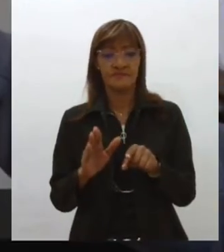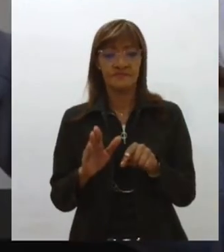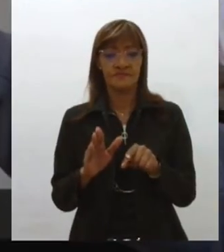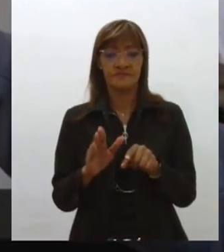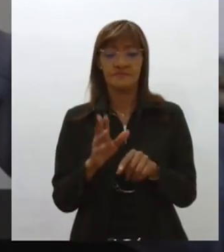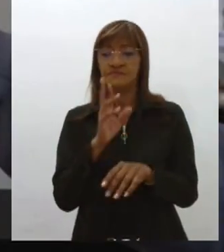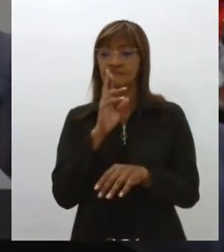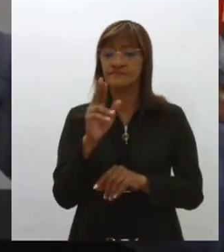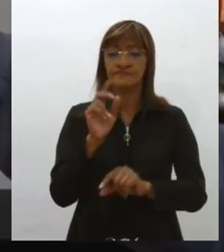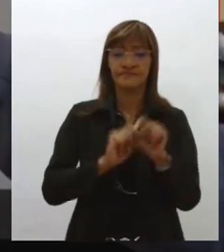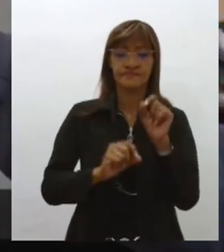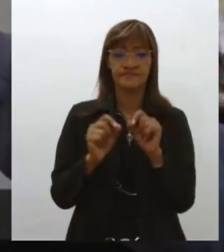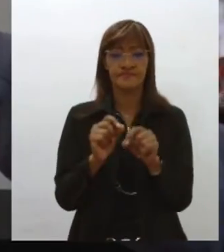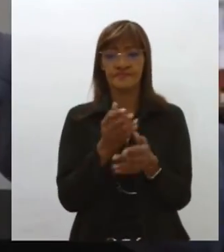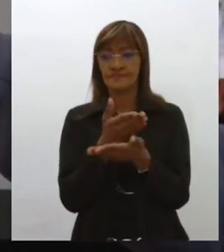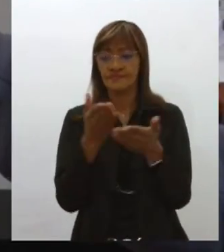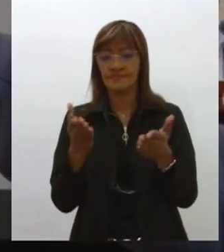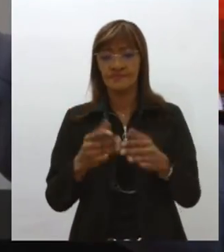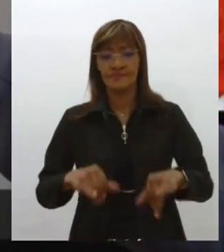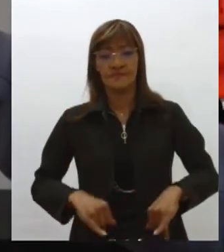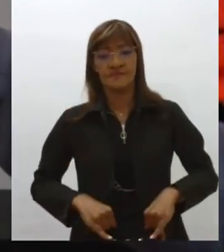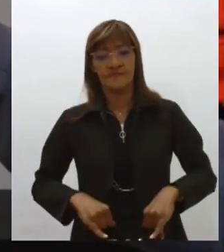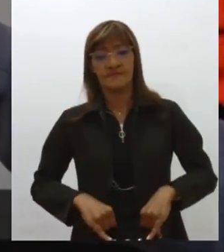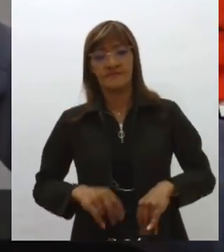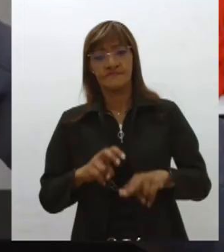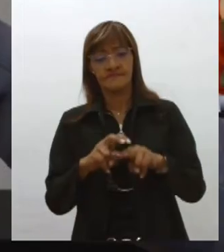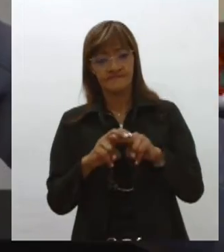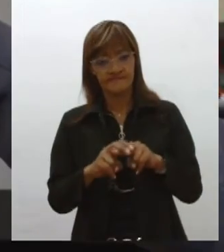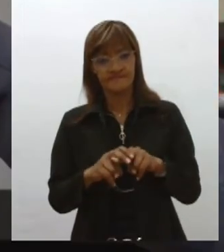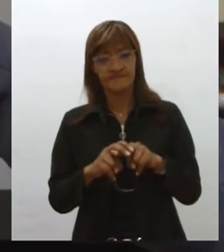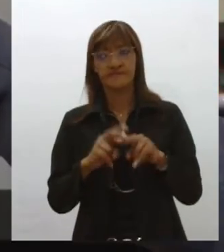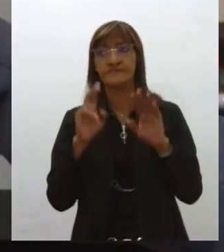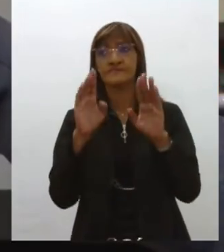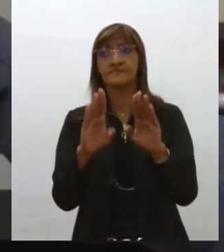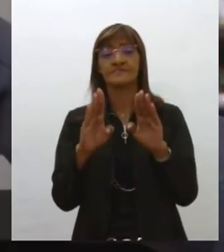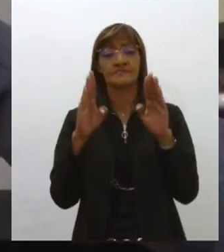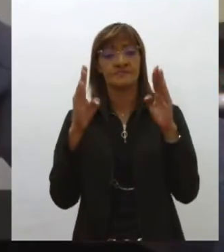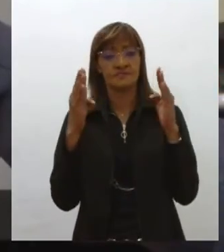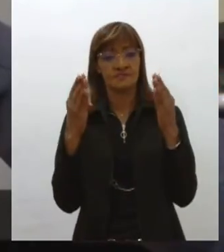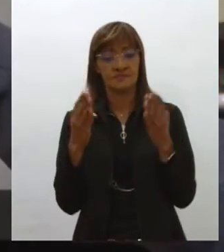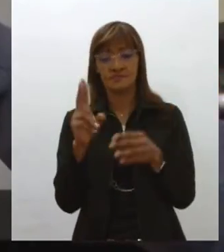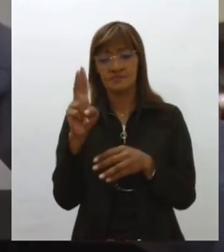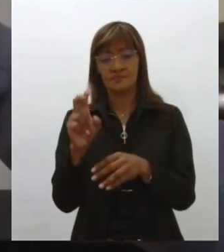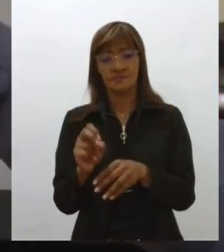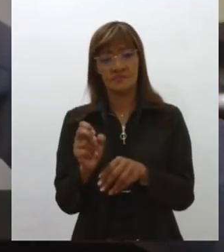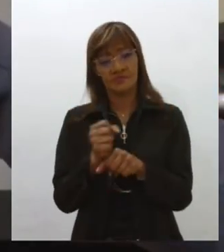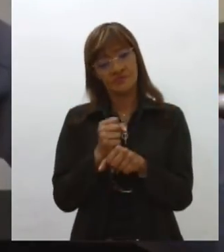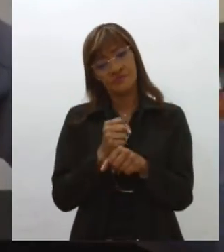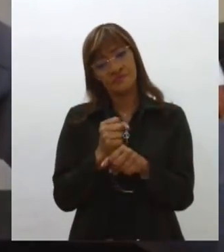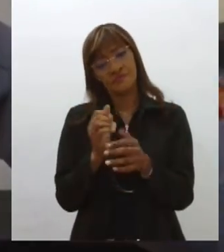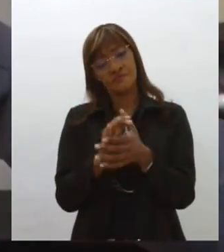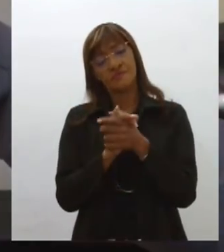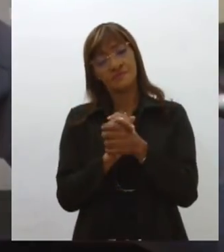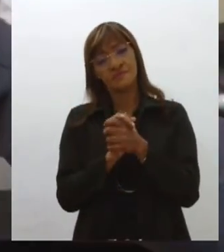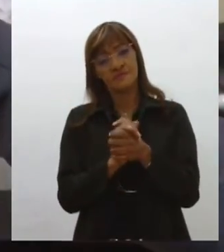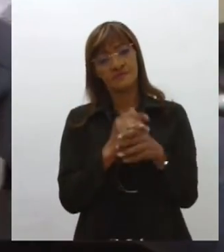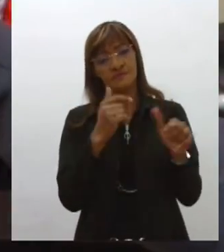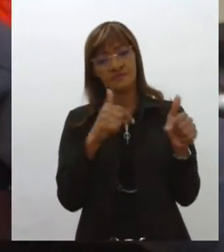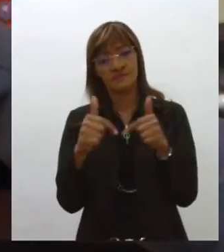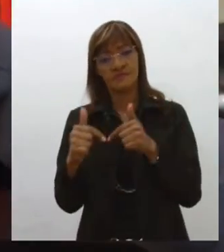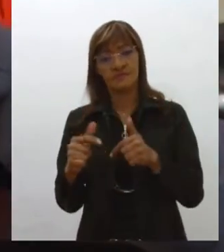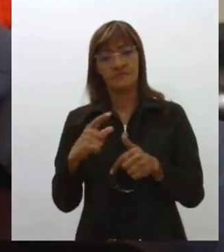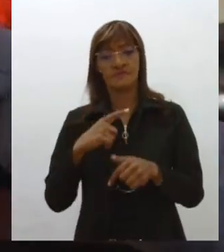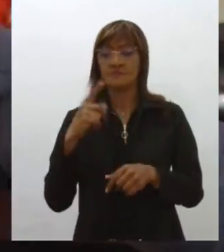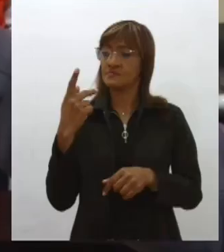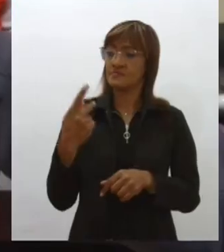às pessoas que sofrem. E isso nós temos que comemorar esses 50 anos, parabenizando o trabalho que vem sendo realizado aqui, que nos